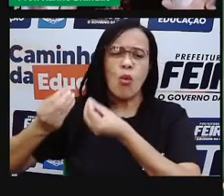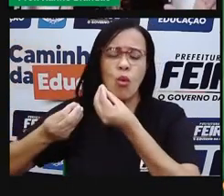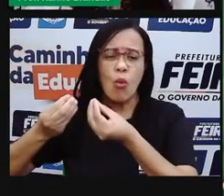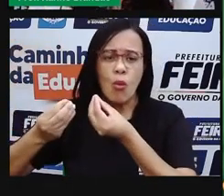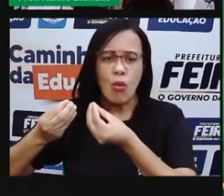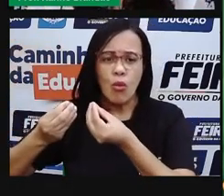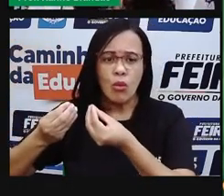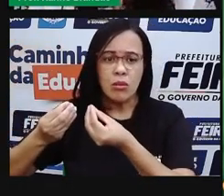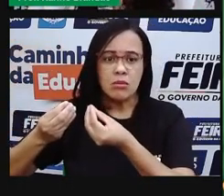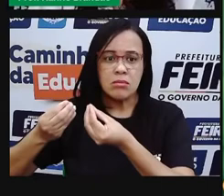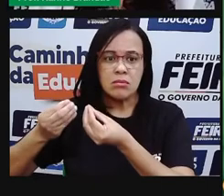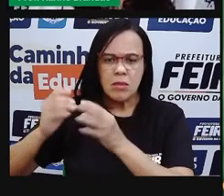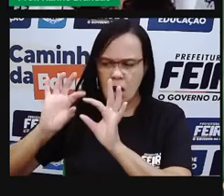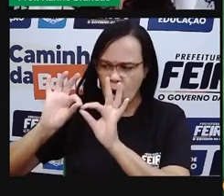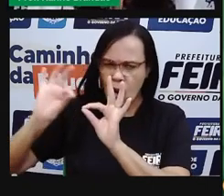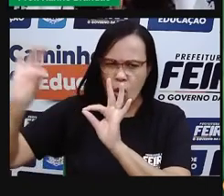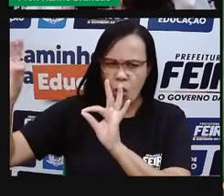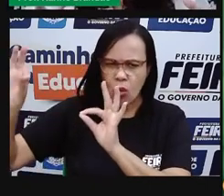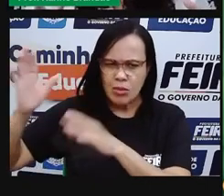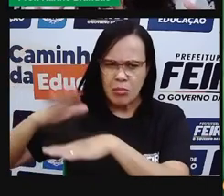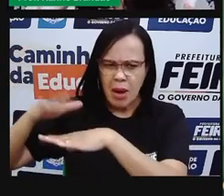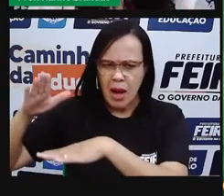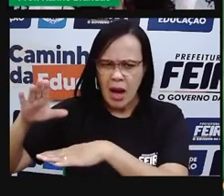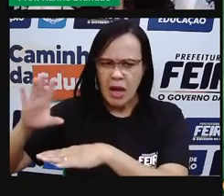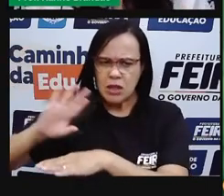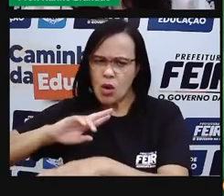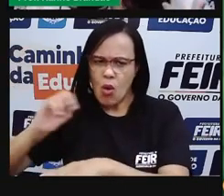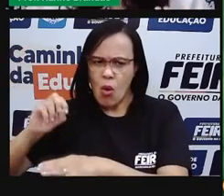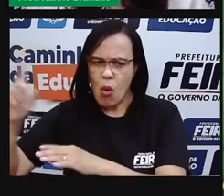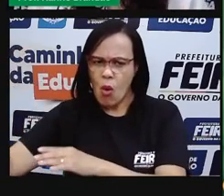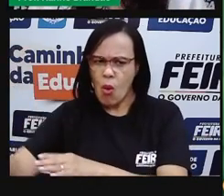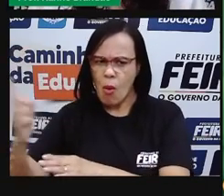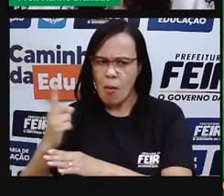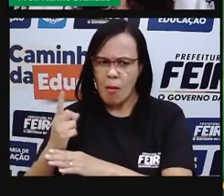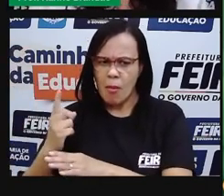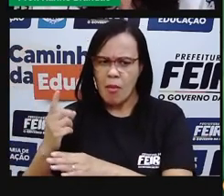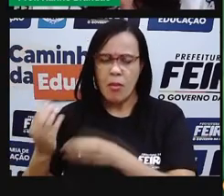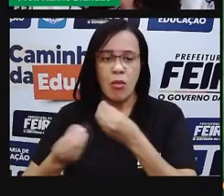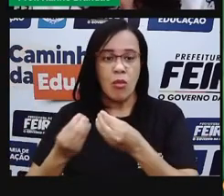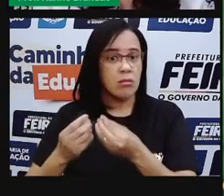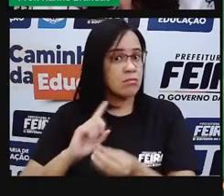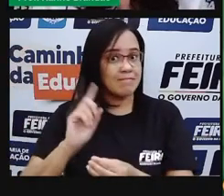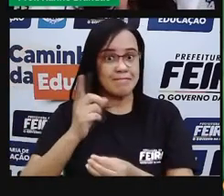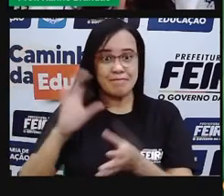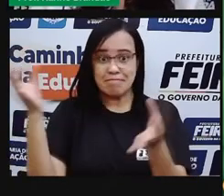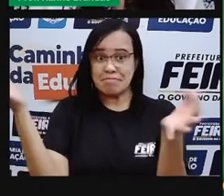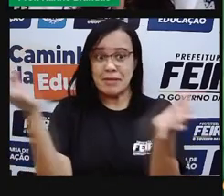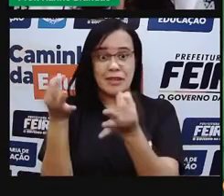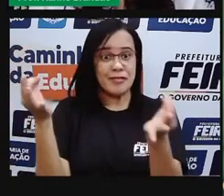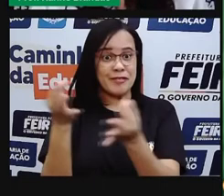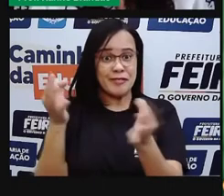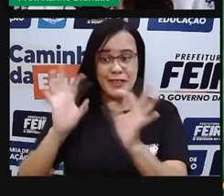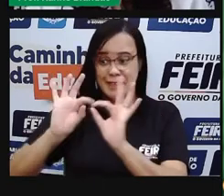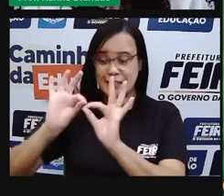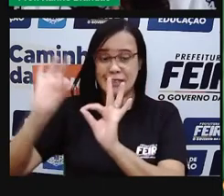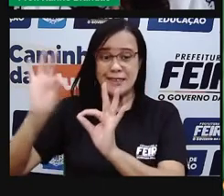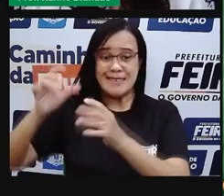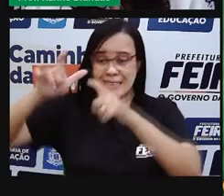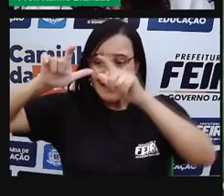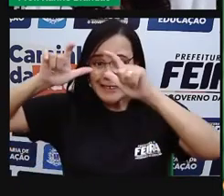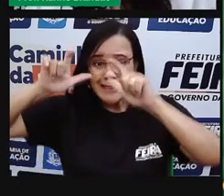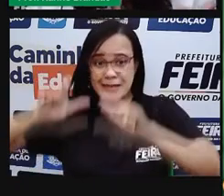ideal, pra quê, Pró? Pra que a vida exista no nosso planeta. Por quê? Porque nessa